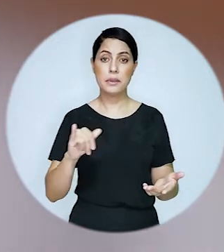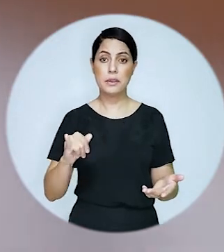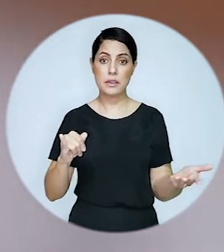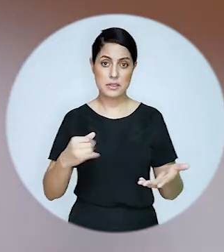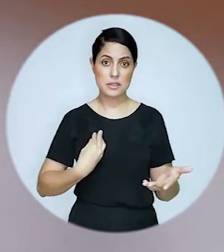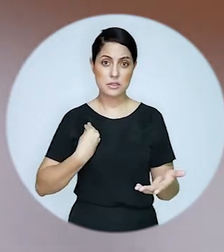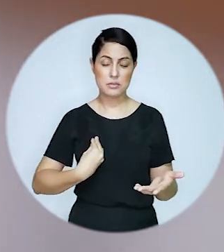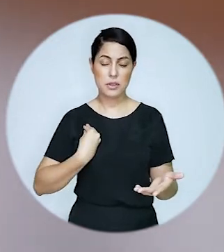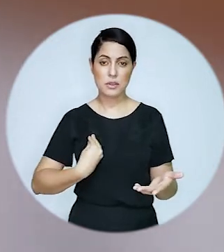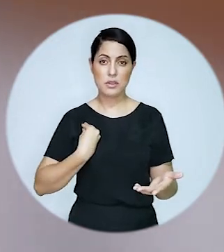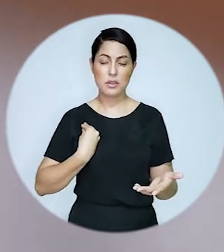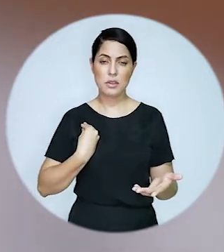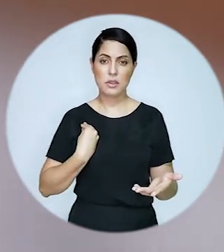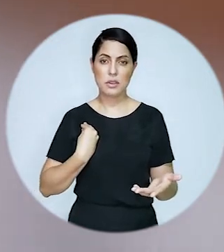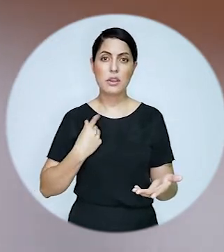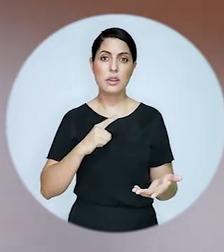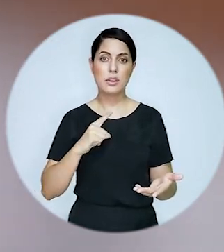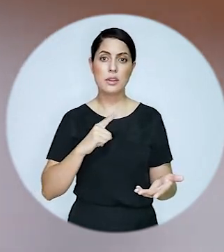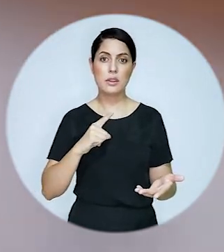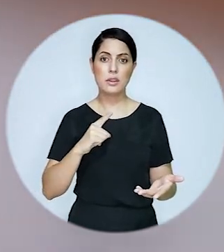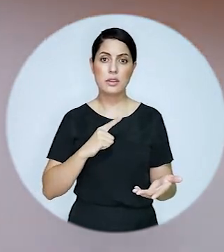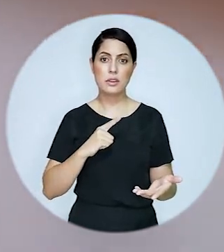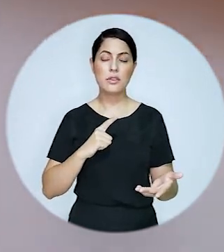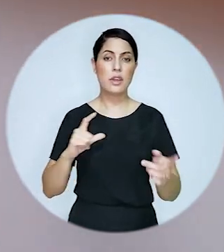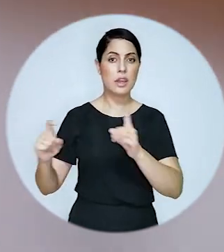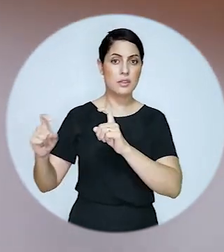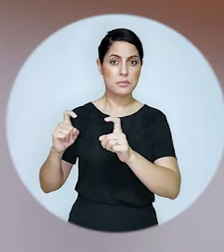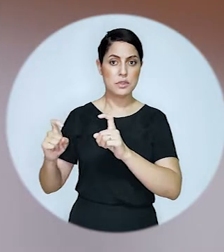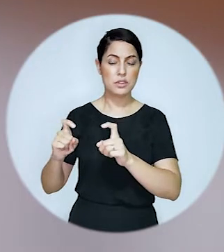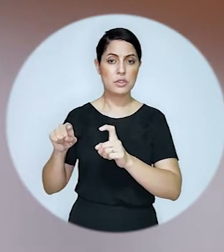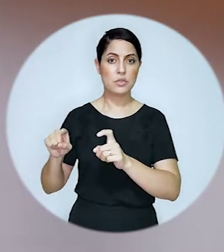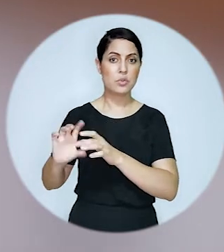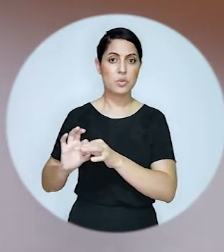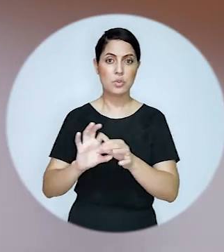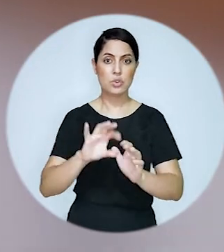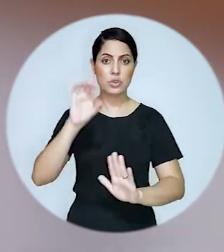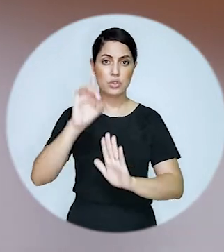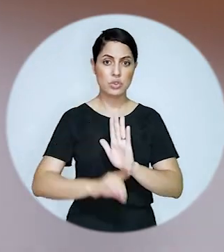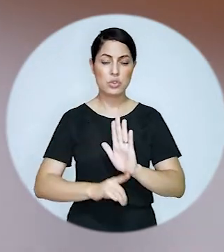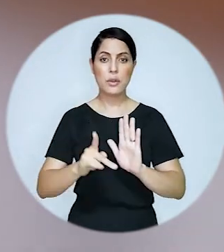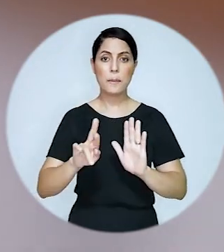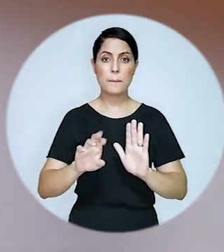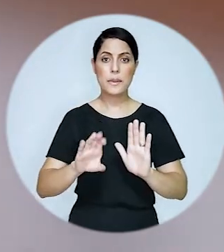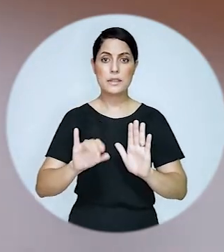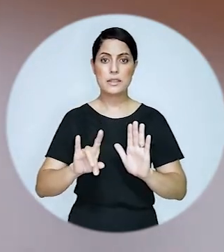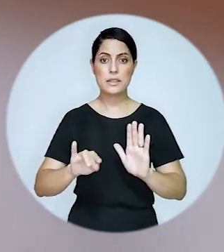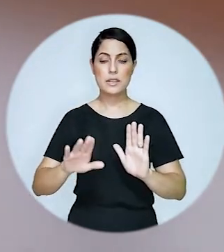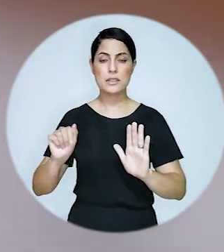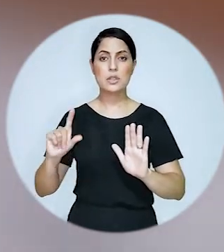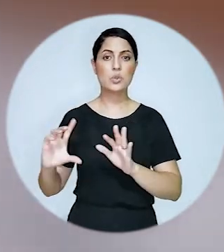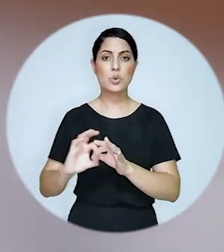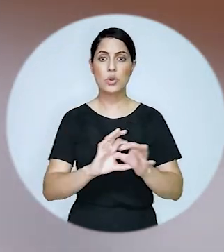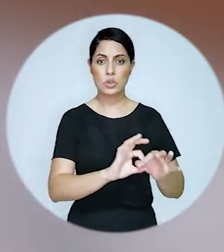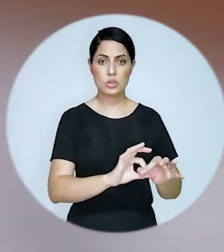agora, muito recentemente, adotou aí pela esfera administrativa o direito de precedência no prazo do